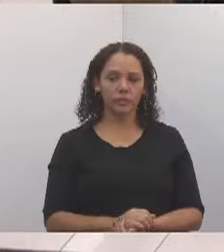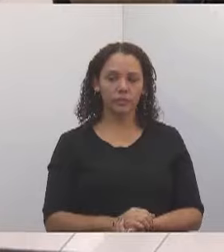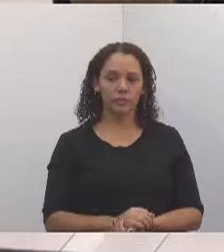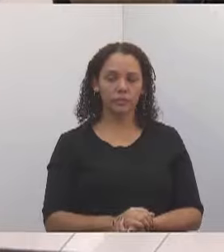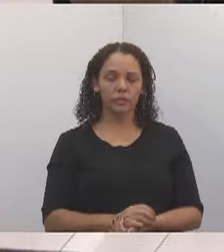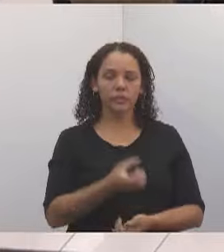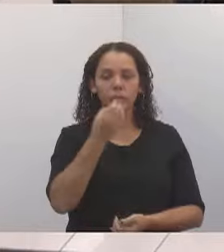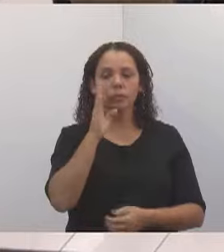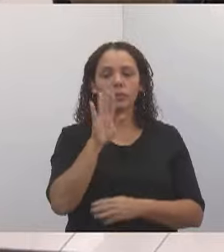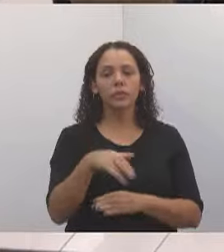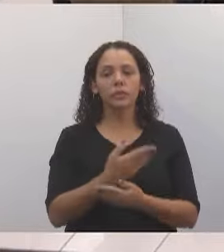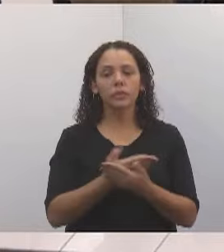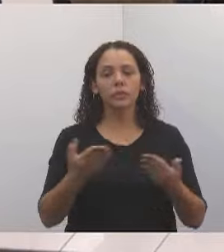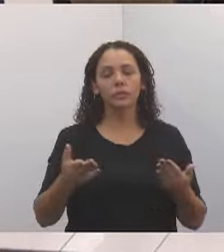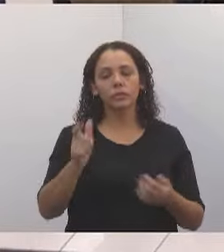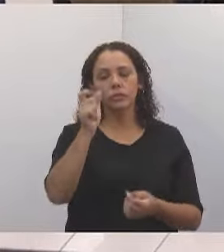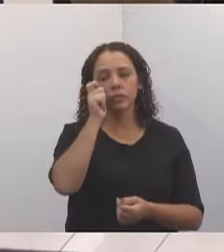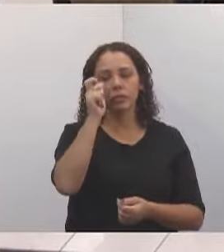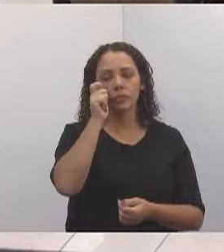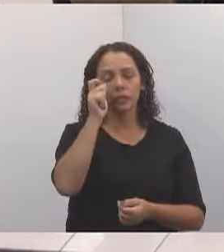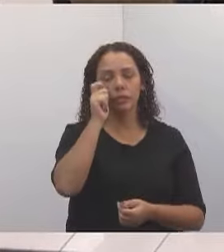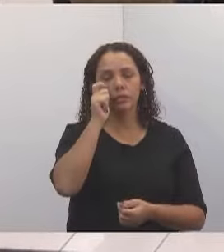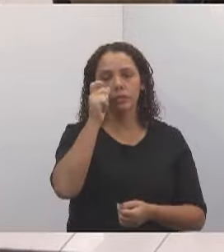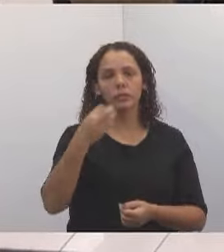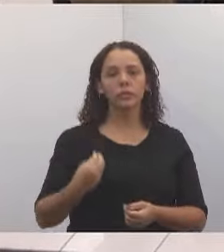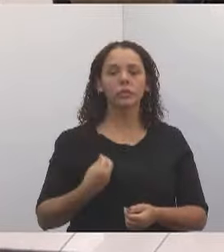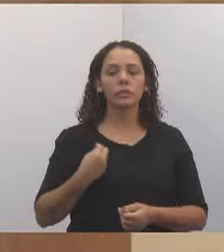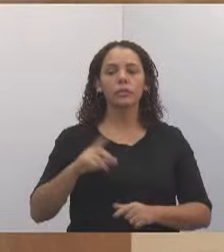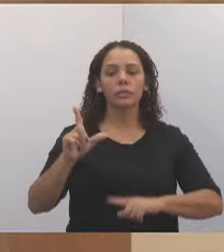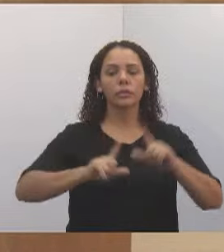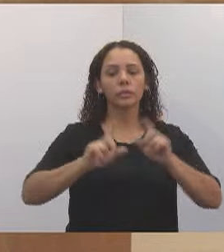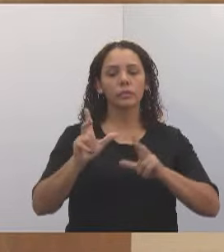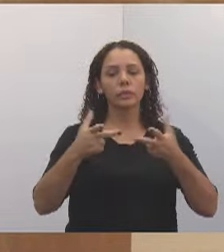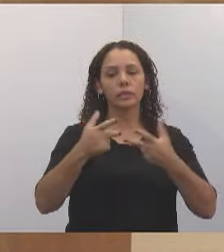Uma boa tarde a todos que nos assistem ao vivo pela TV Câmara, aos internautas. Obrigado.